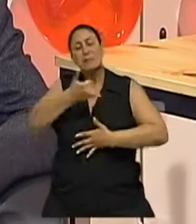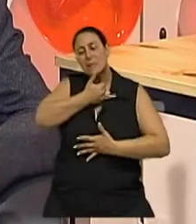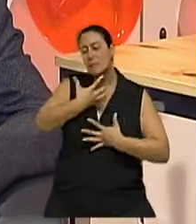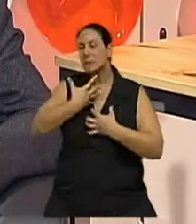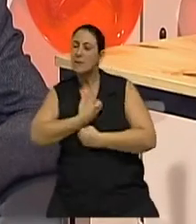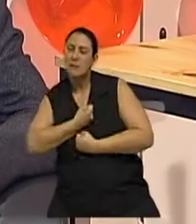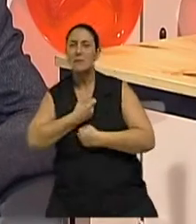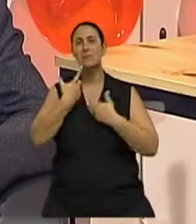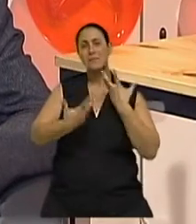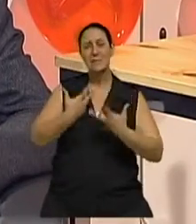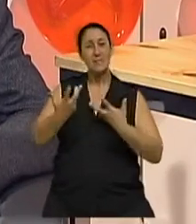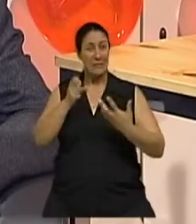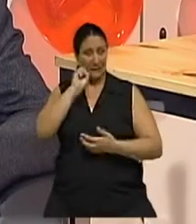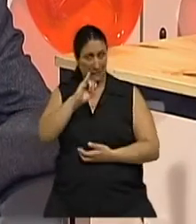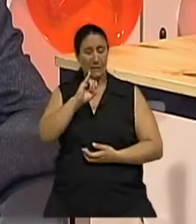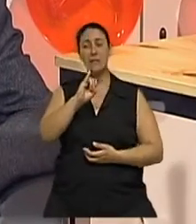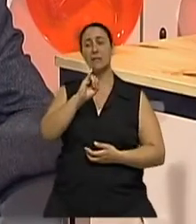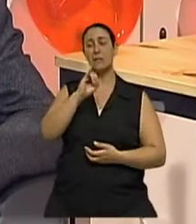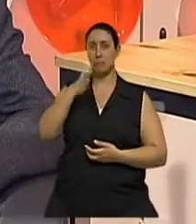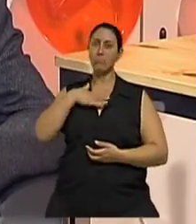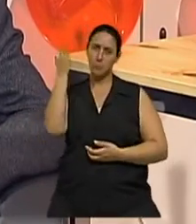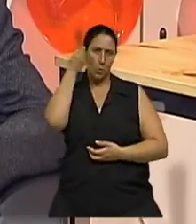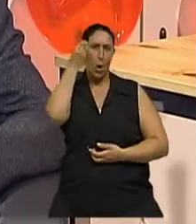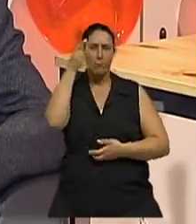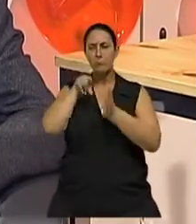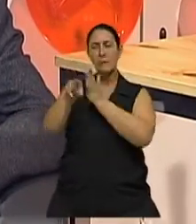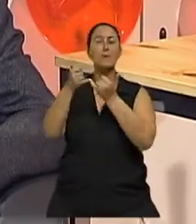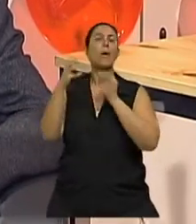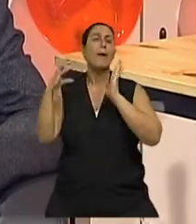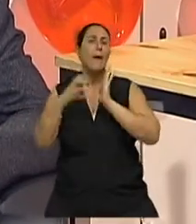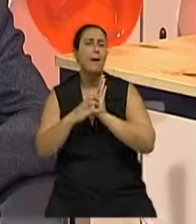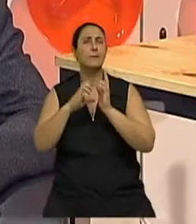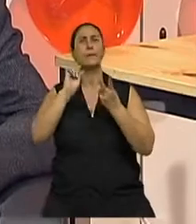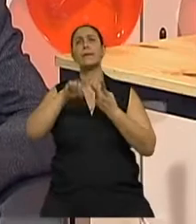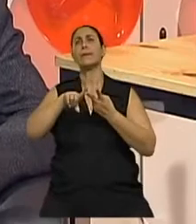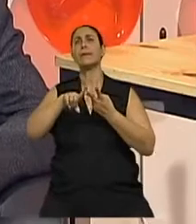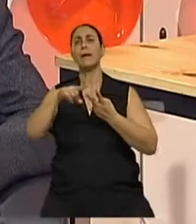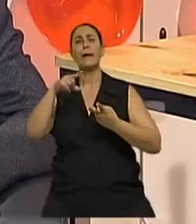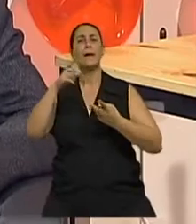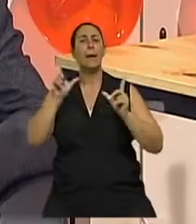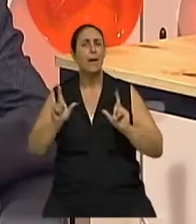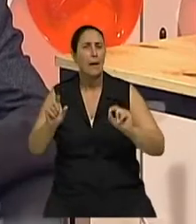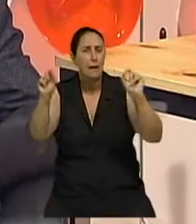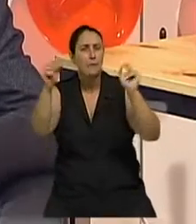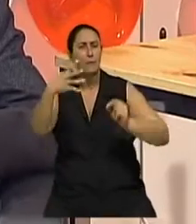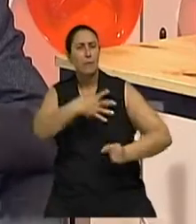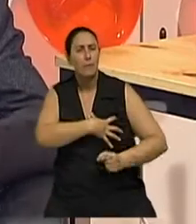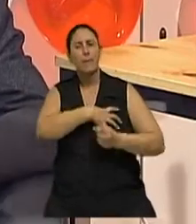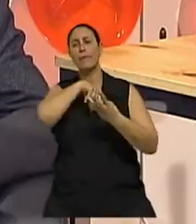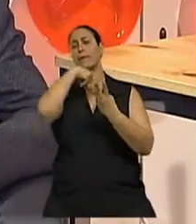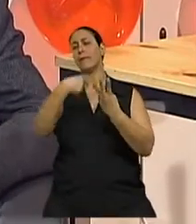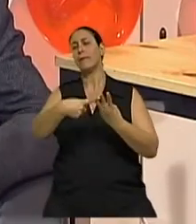que tem um determinado diagnóstico, aí a gente tem pesquisas com HIV, com câncer de mama, com vários diagnósticos